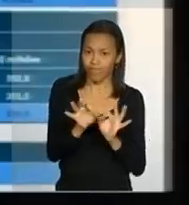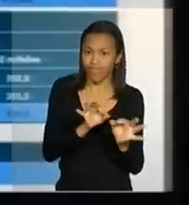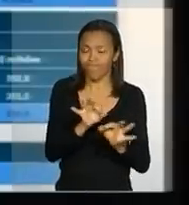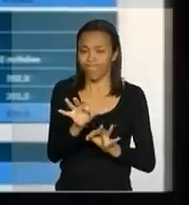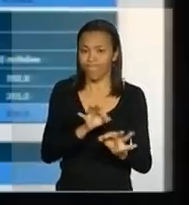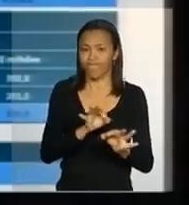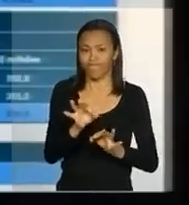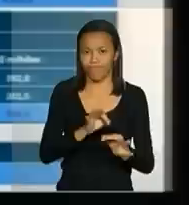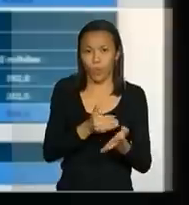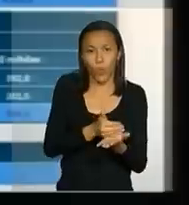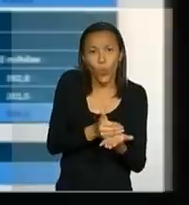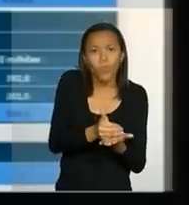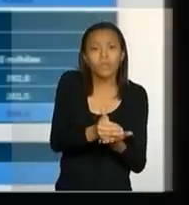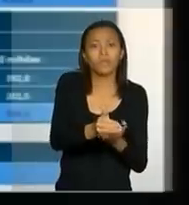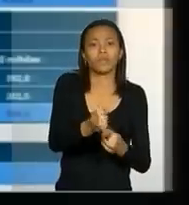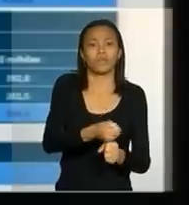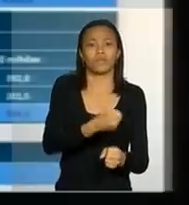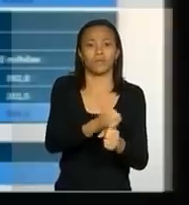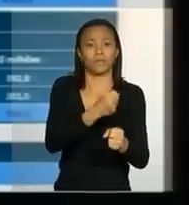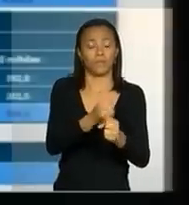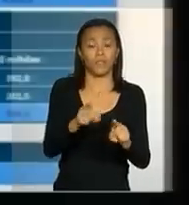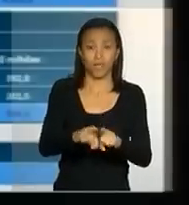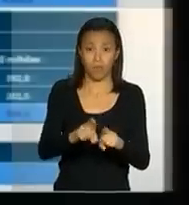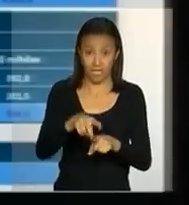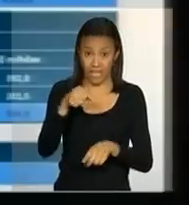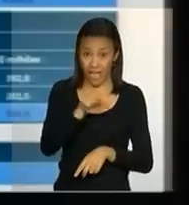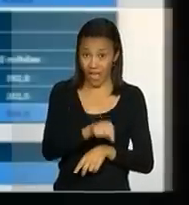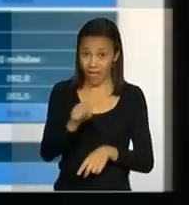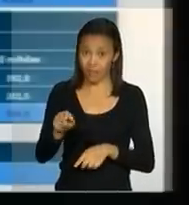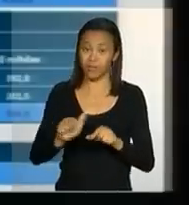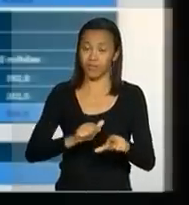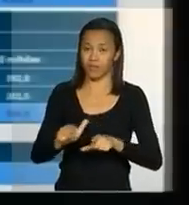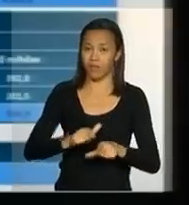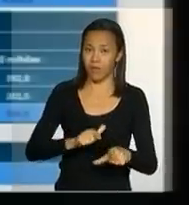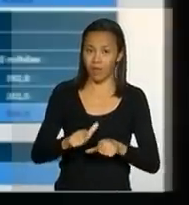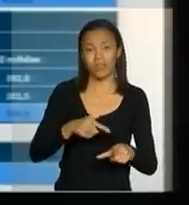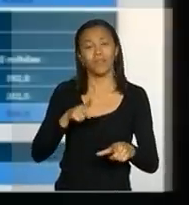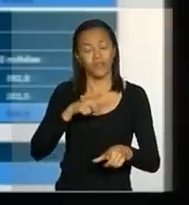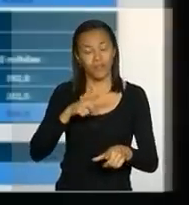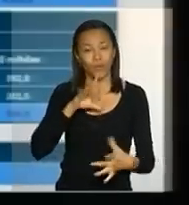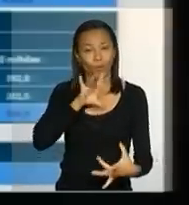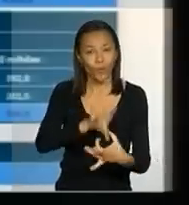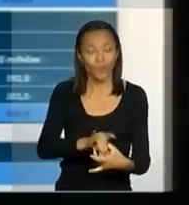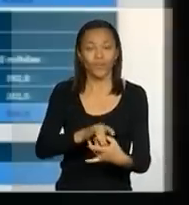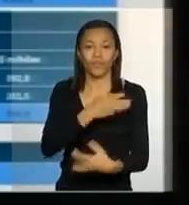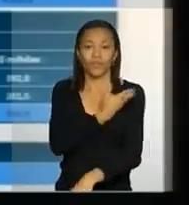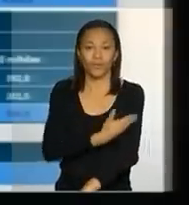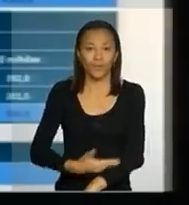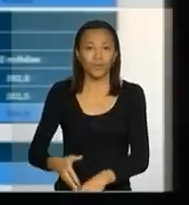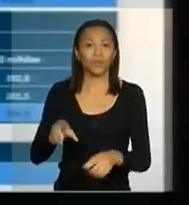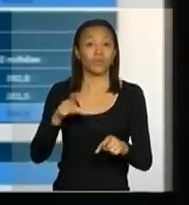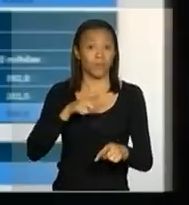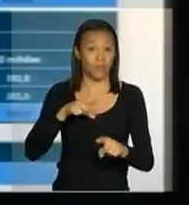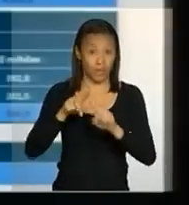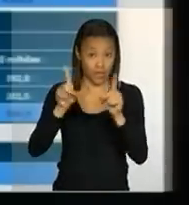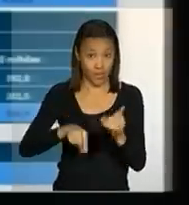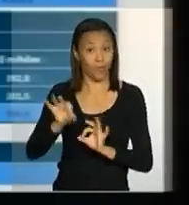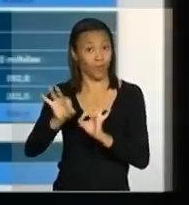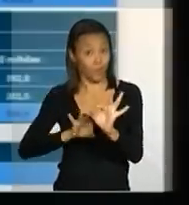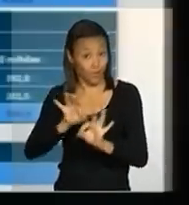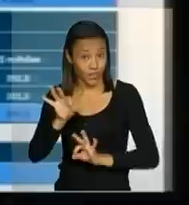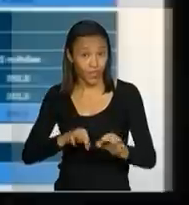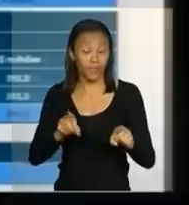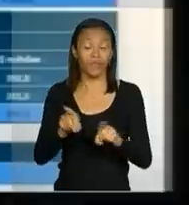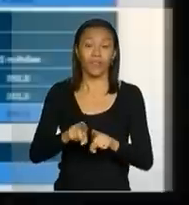de obra. Sem falar de que essas obras eu falei na questão cultural, mas também a questão de projeto, a questão de